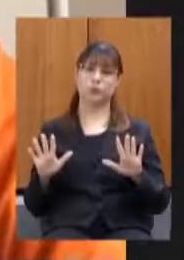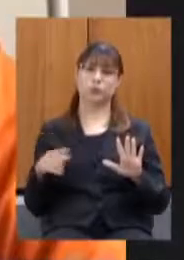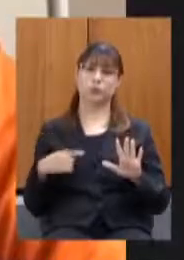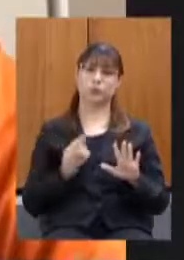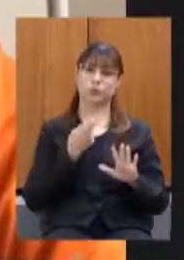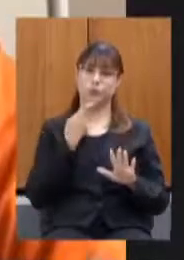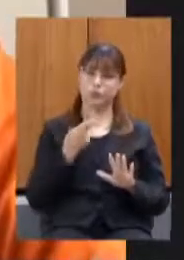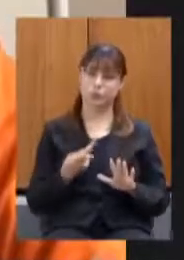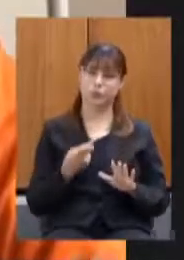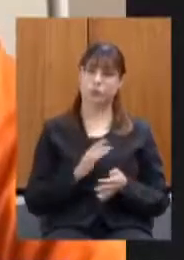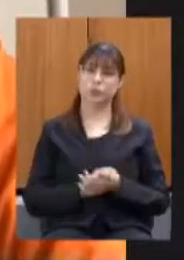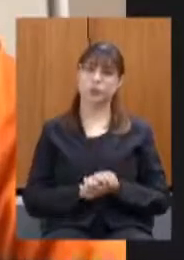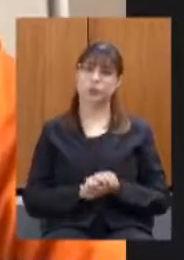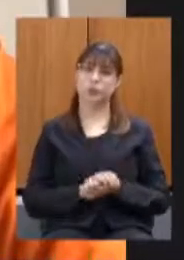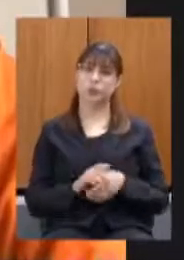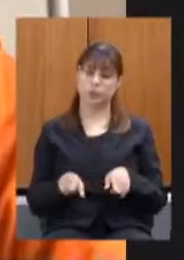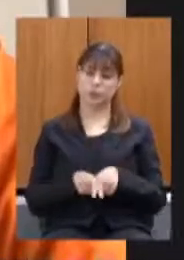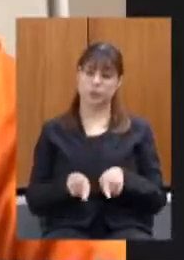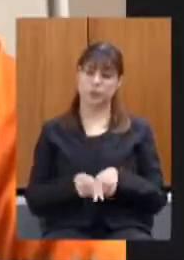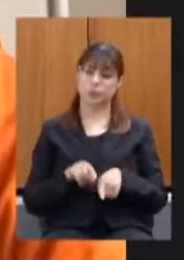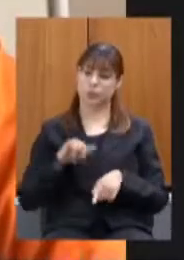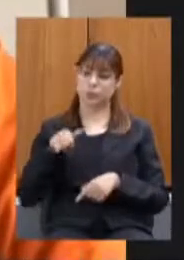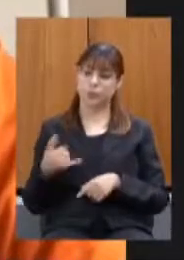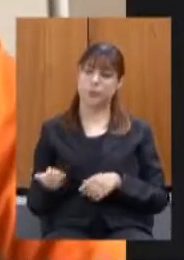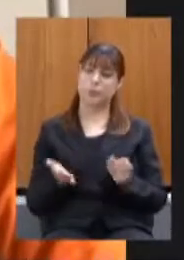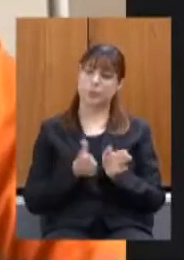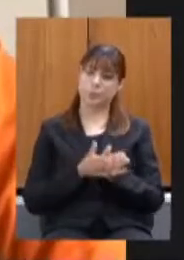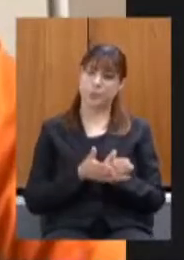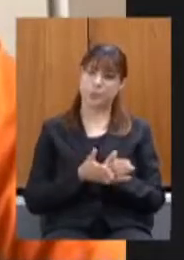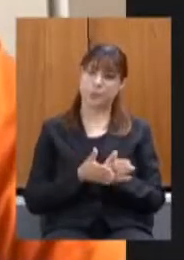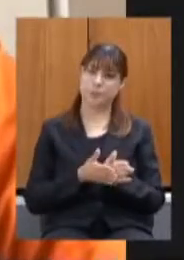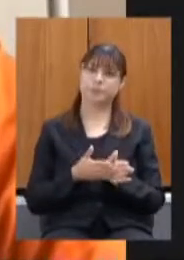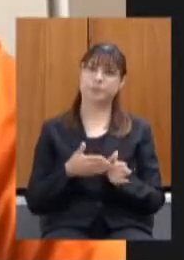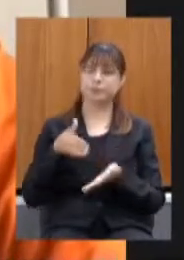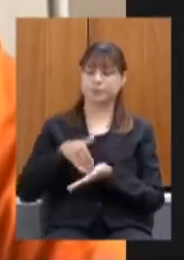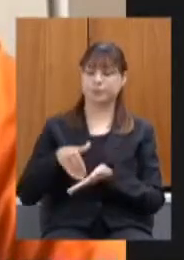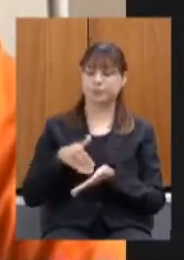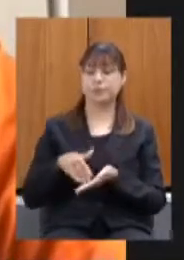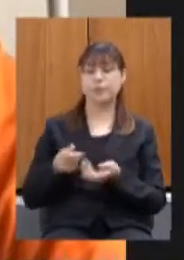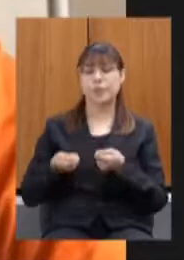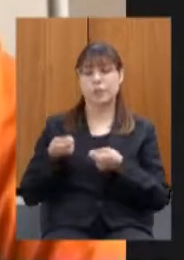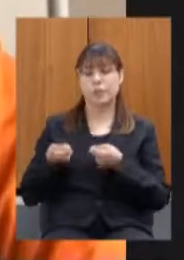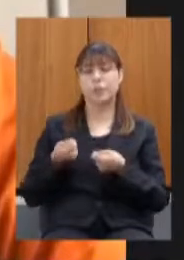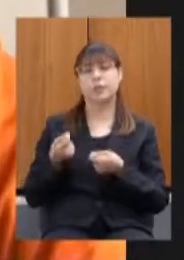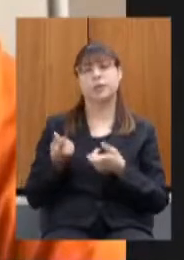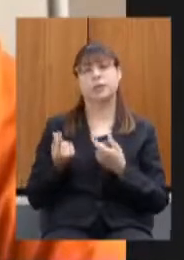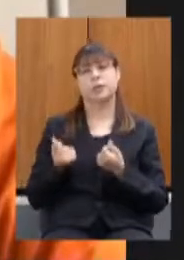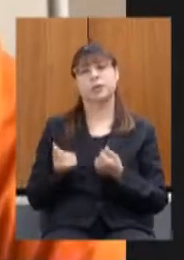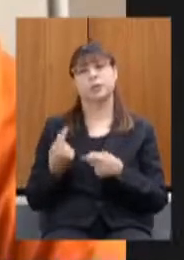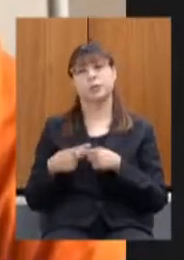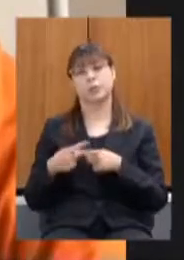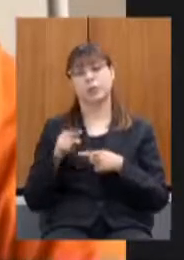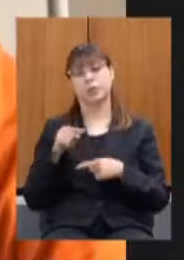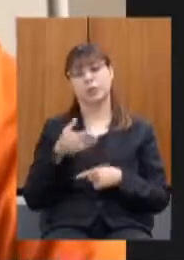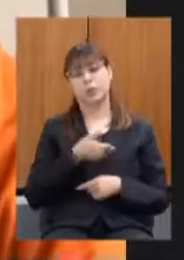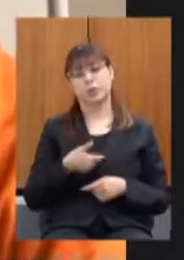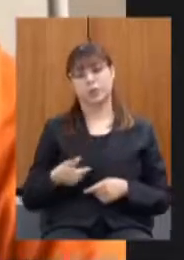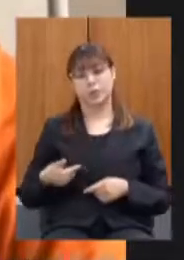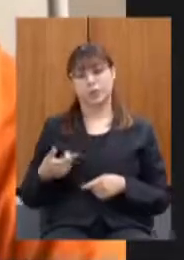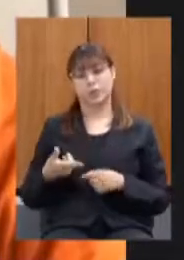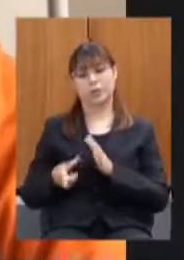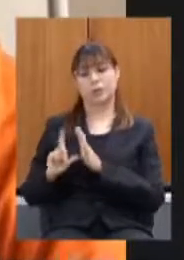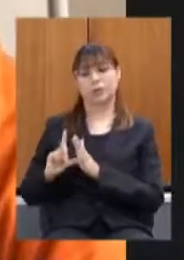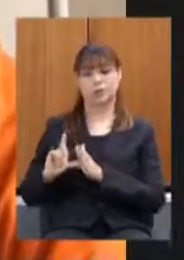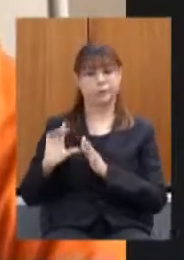manifestação quero também aproveitar e dar parabéns pela Secretaria da Fazenda porque uma Secretaria que vem de um governo como o anterior que